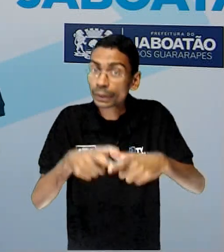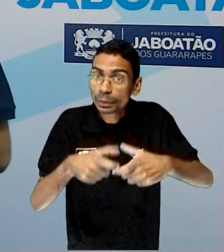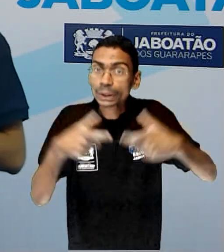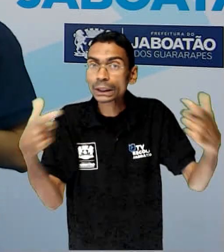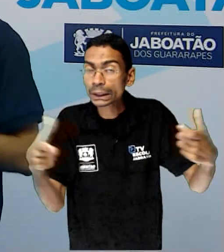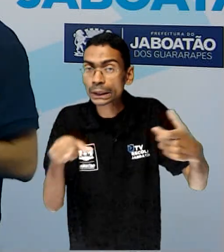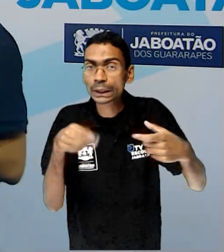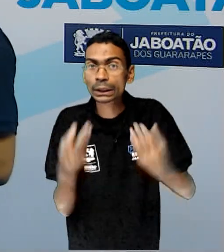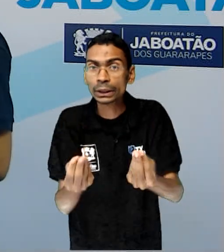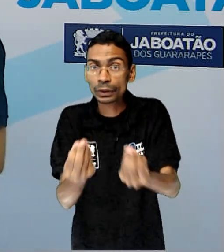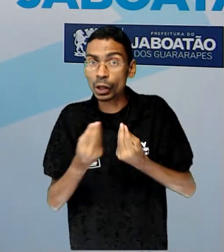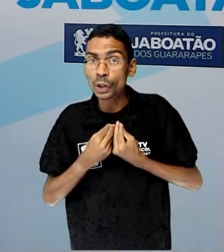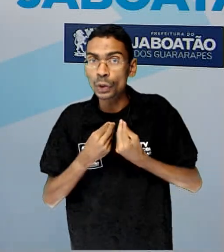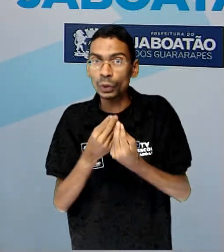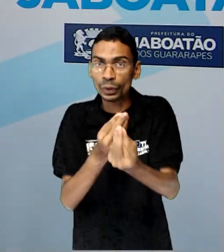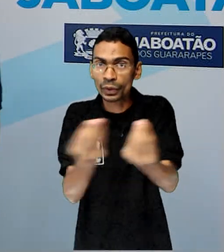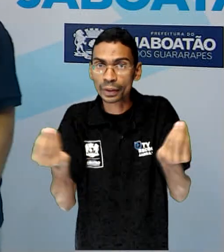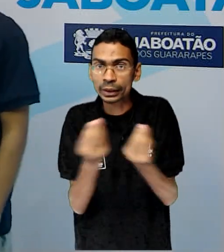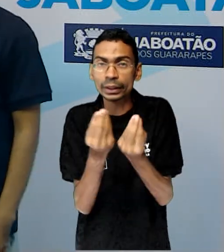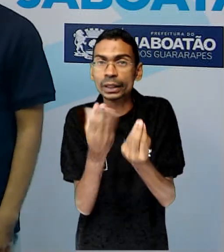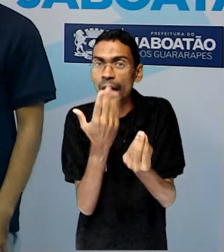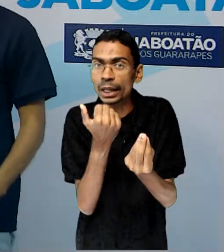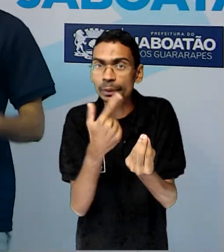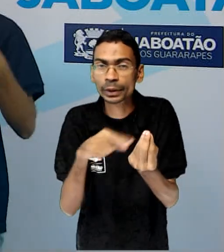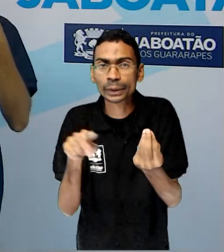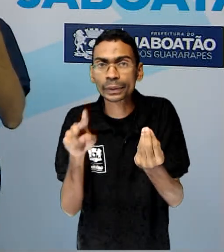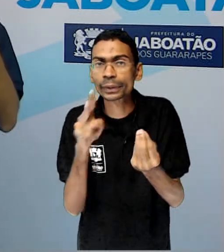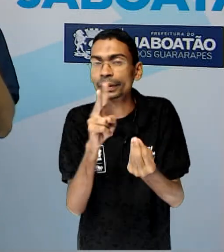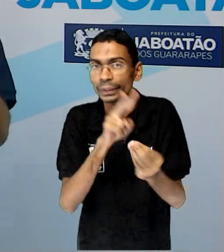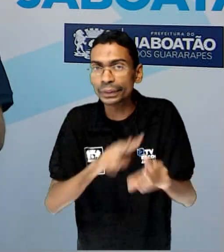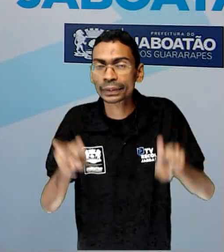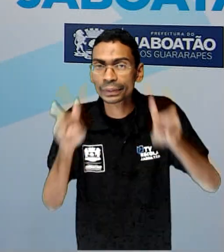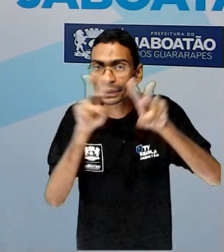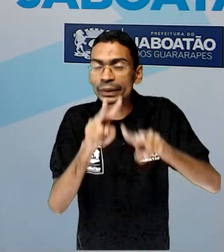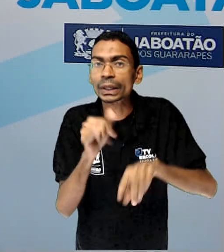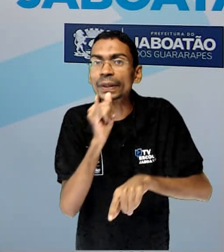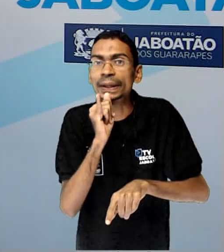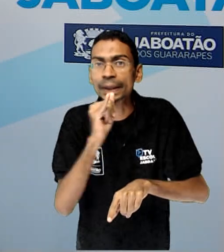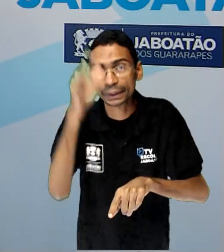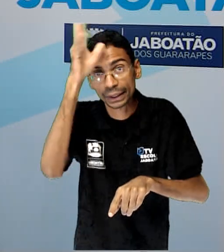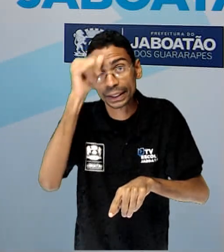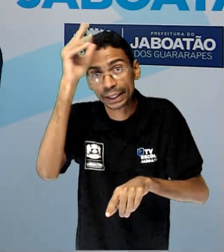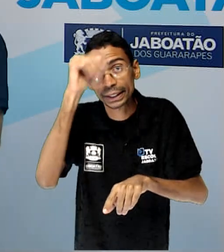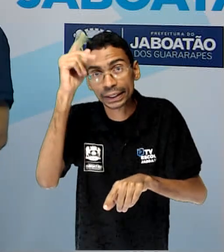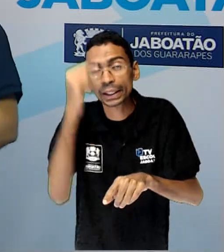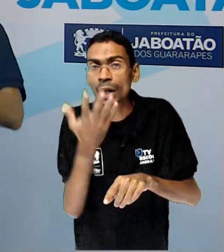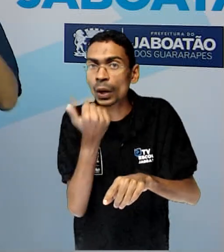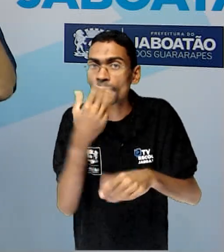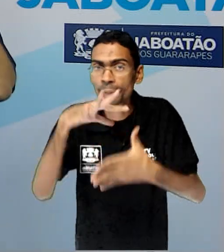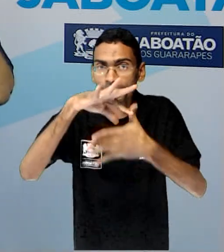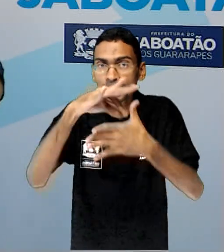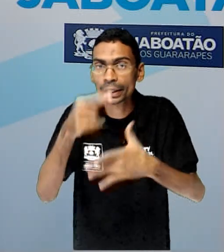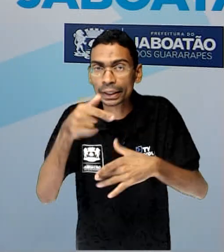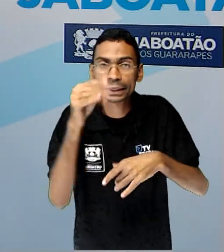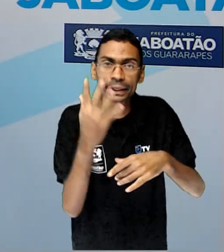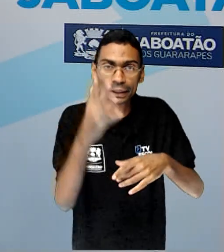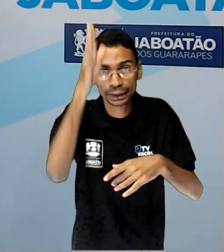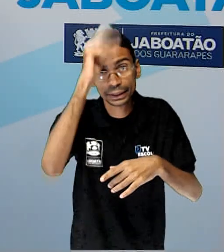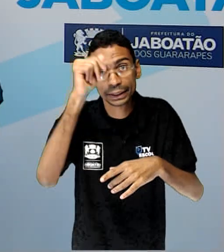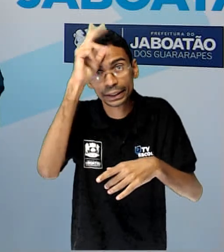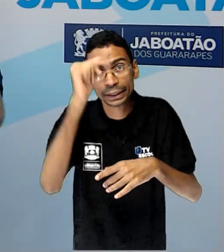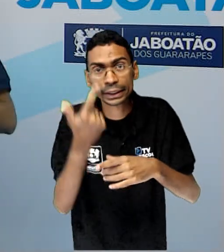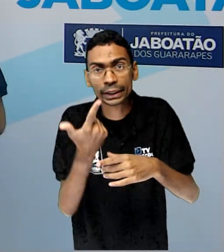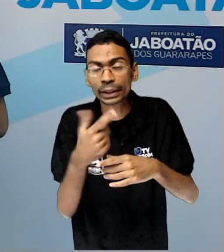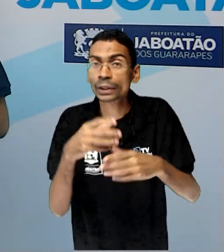para a gente, né? Se a gente for olhar, por exemplo, as galinhas, a gente come o frango, né? Come a carne da galinha, a gente come os